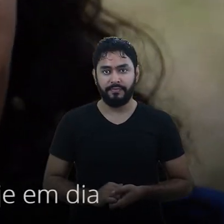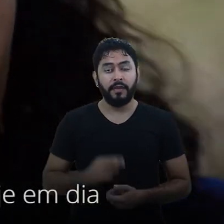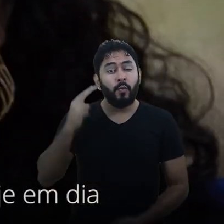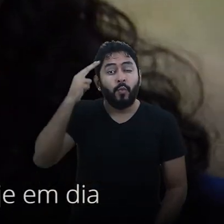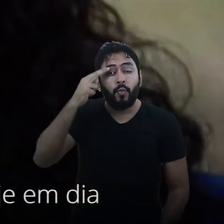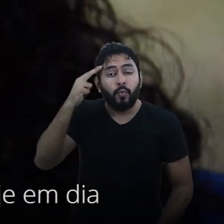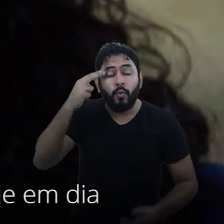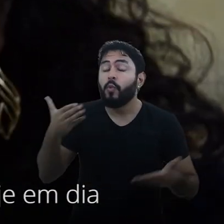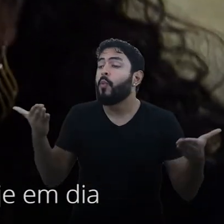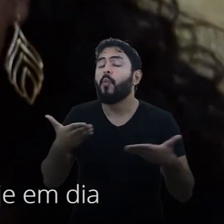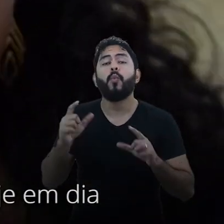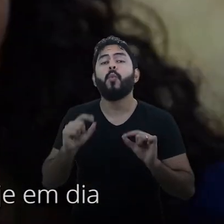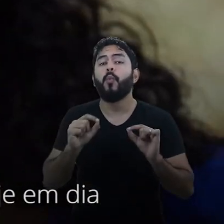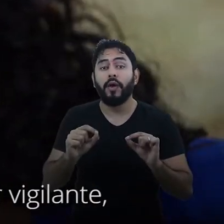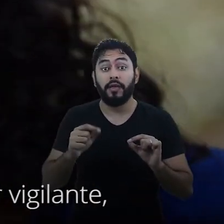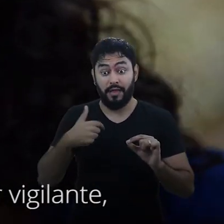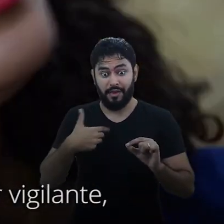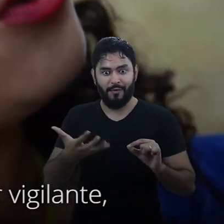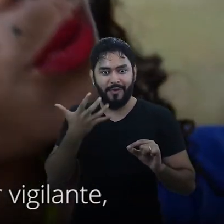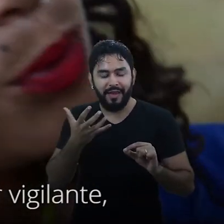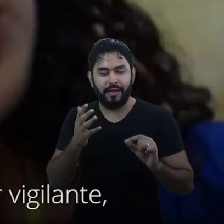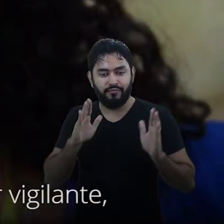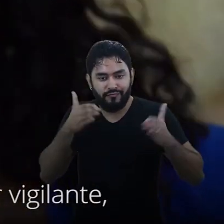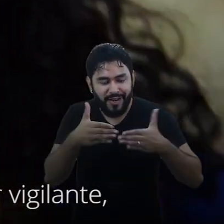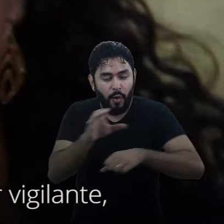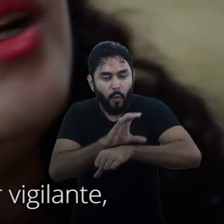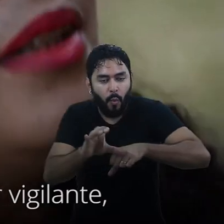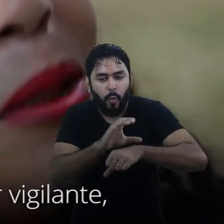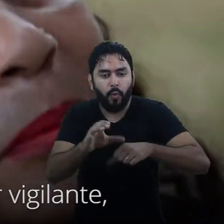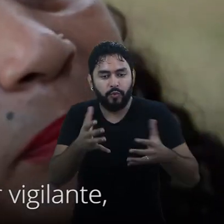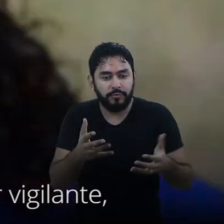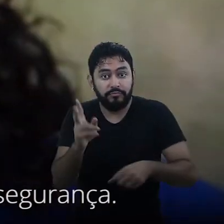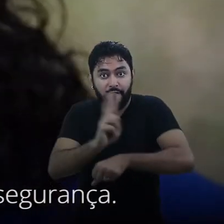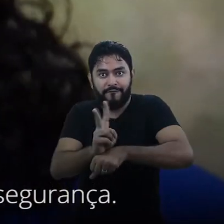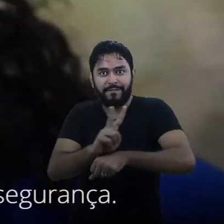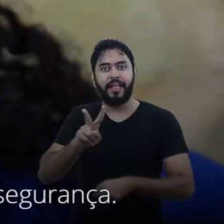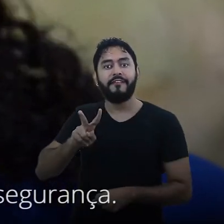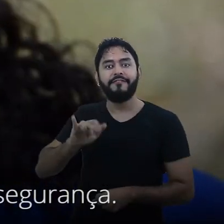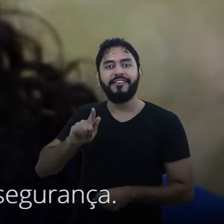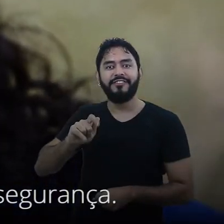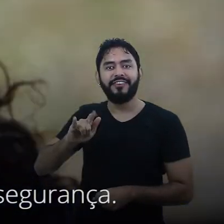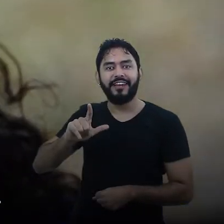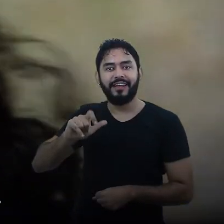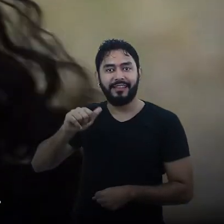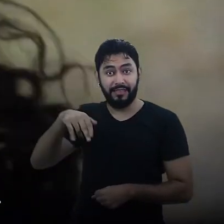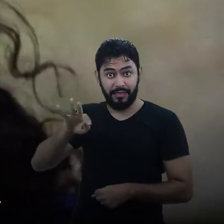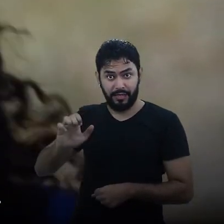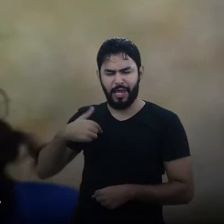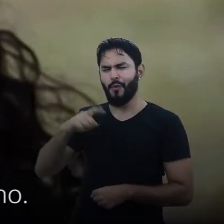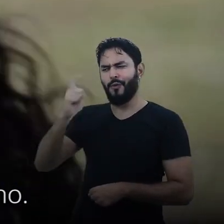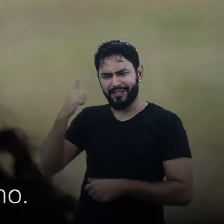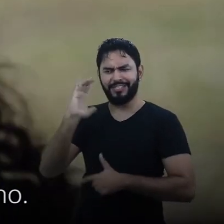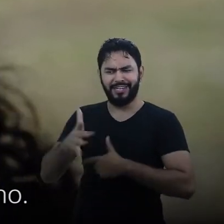Meus sonhos que eu tenho hoje em dia é querer fazer um curso para ser vigilante, porque eu já trabalhei muito em segurança. Aí eu não